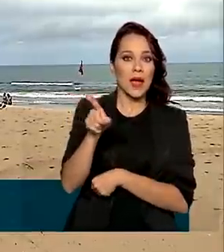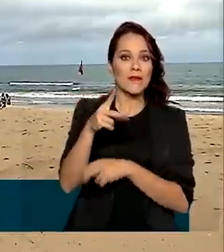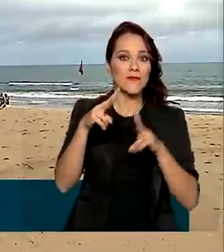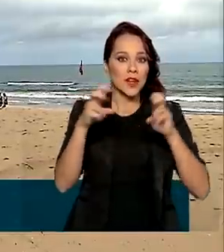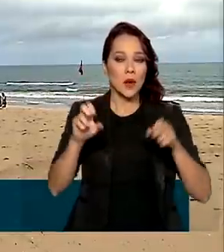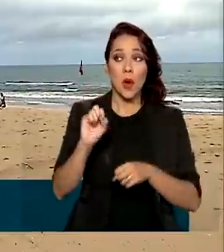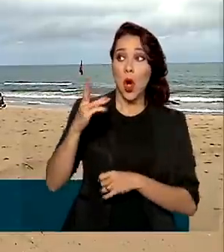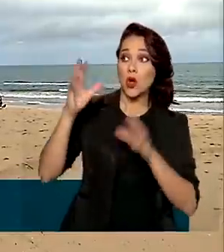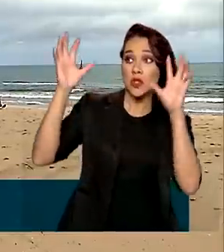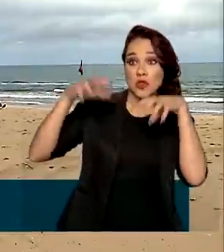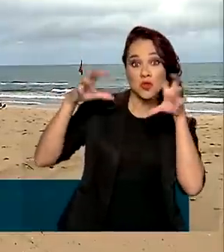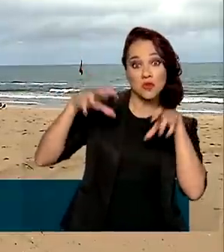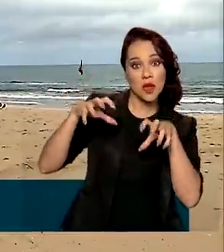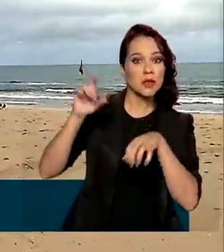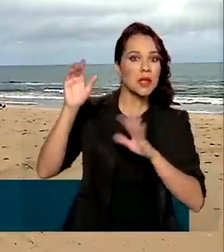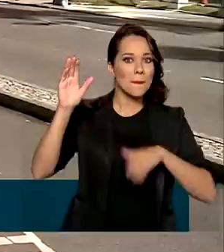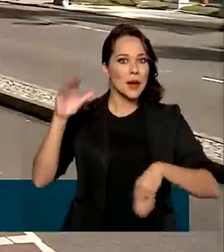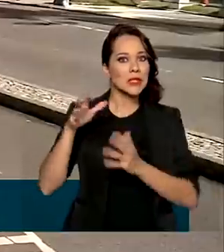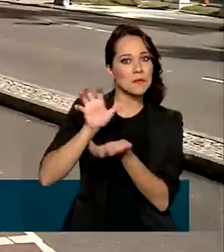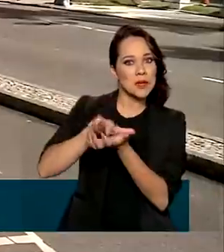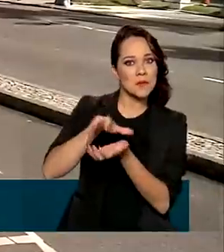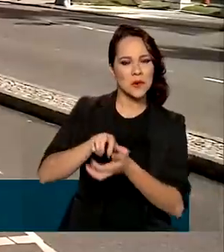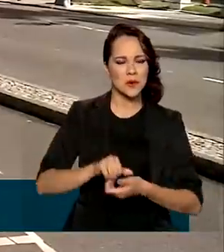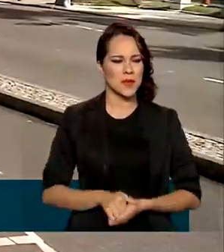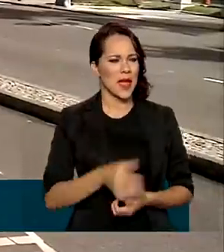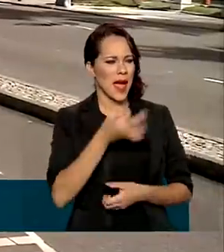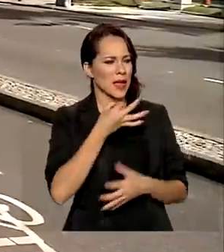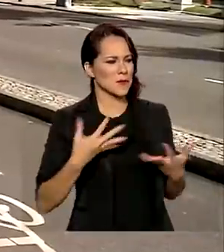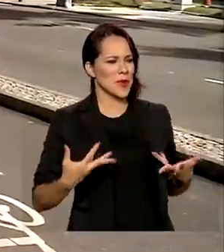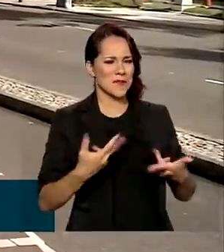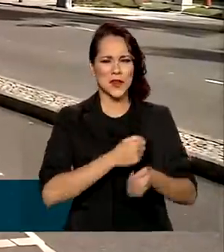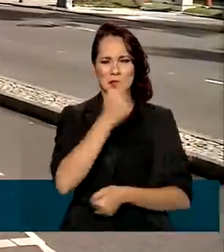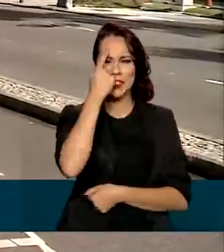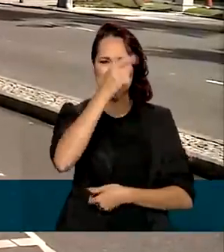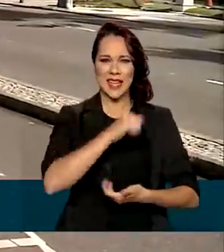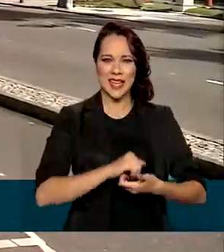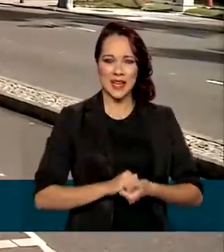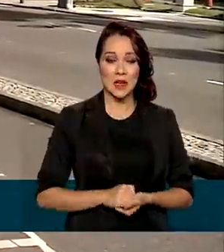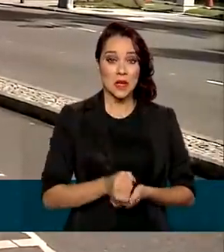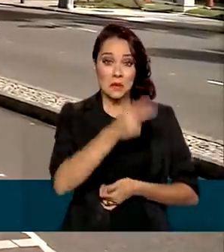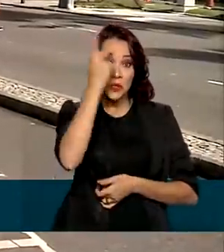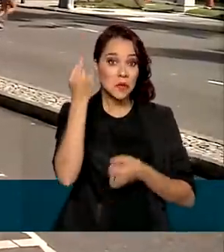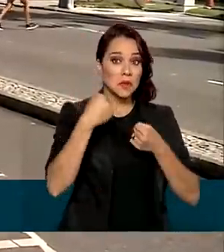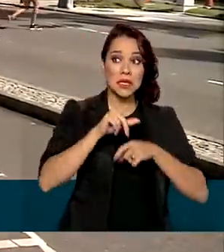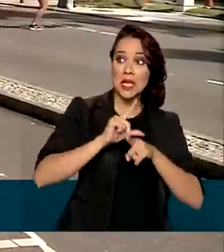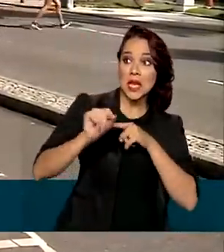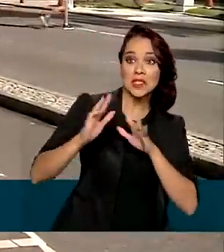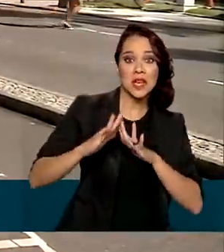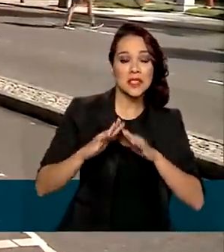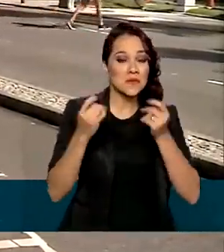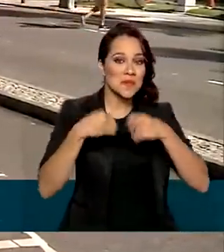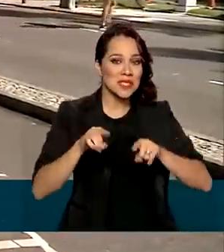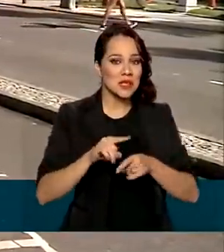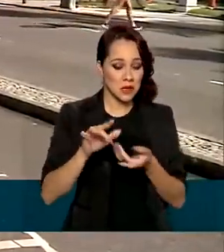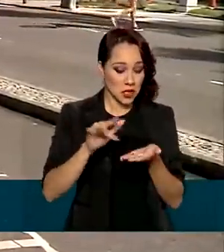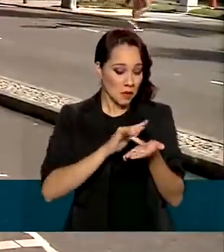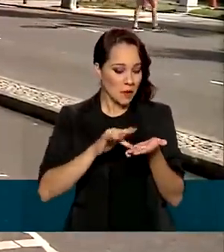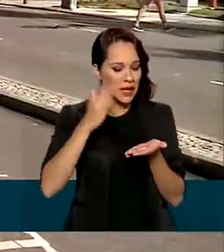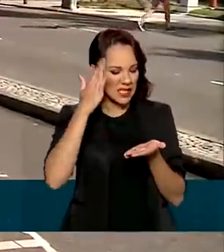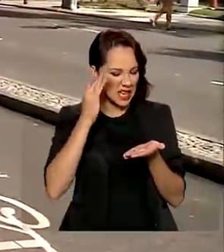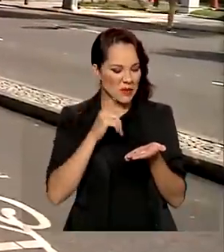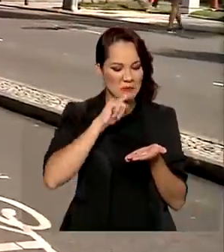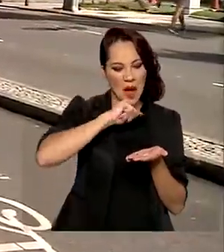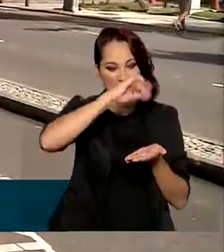chovendo nas praias de Pernambuco. Eu acho maravilhosa essa ideia, porque aí a pessoa não precisa sair de casa, já sabe que o mar está